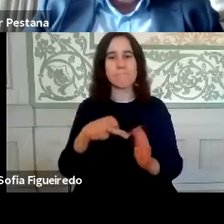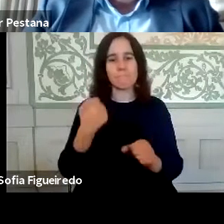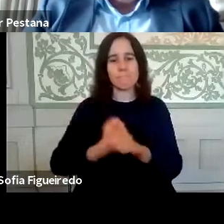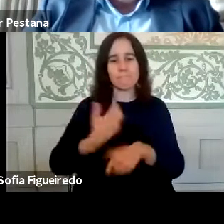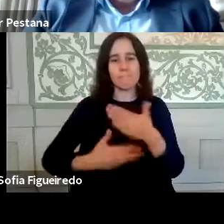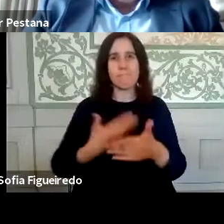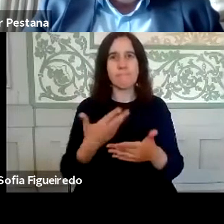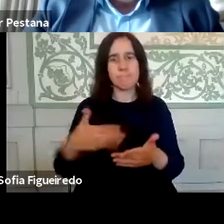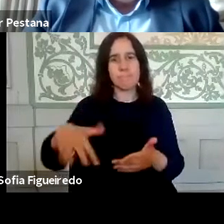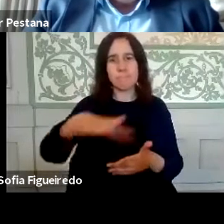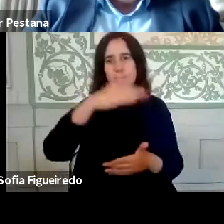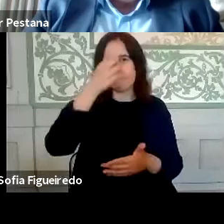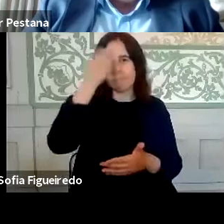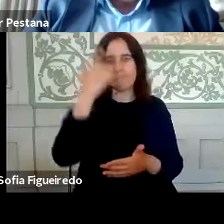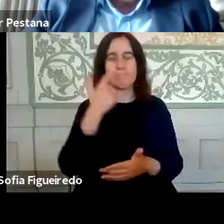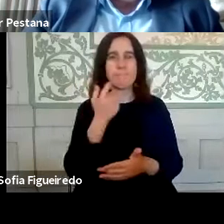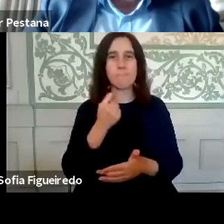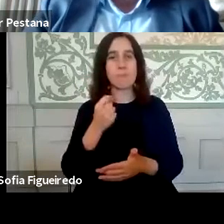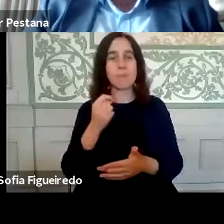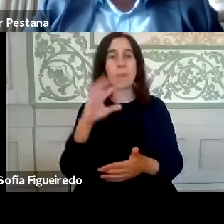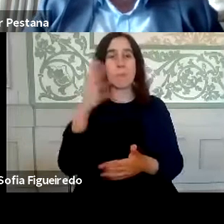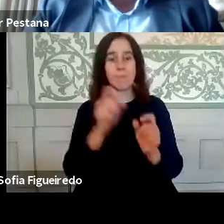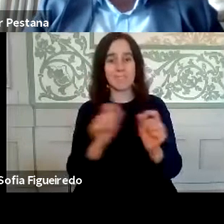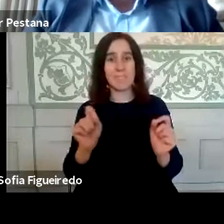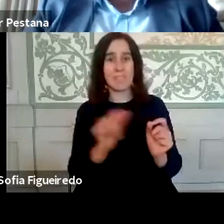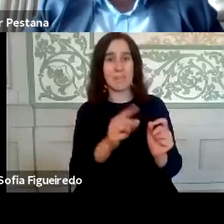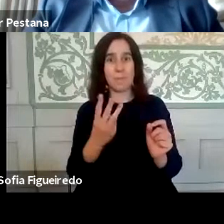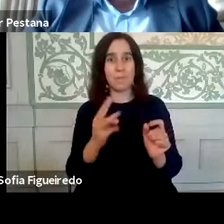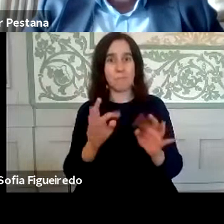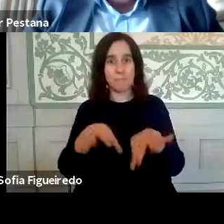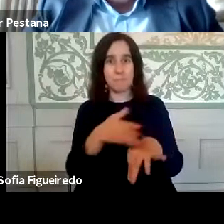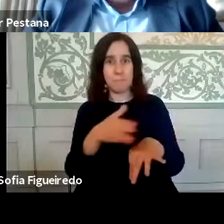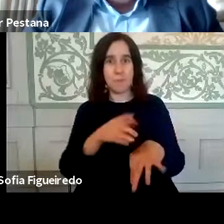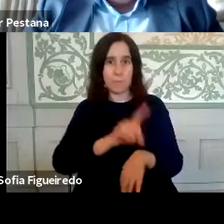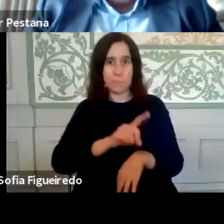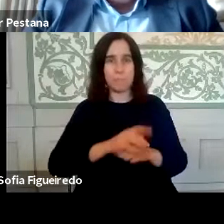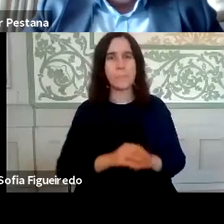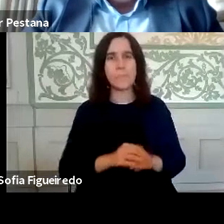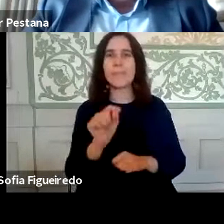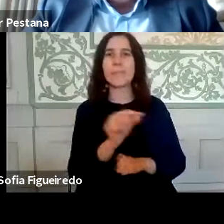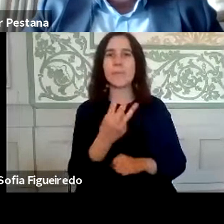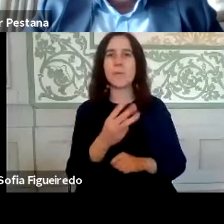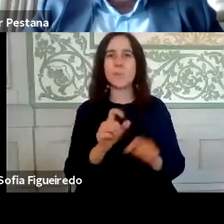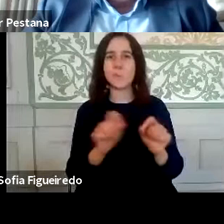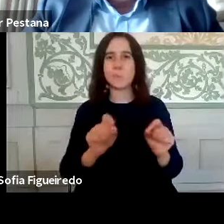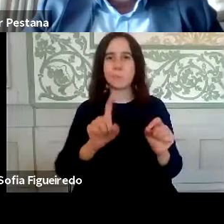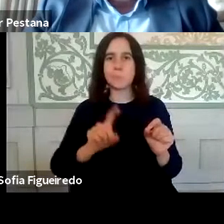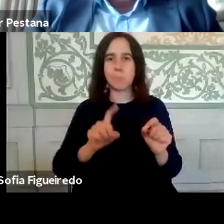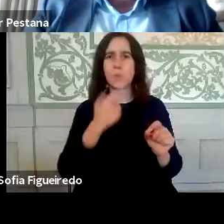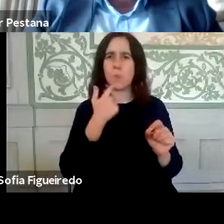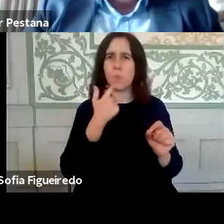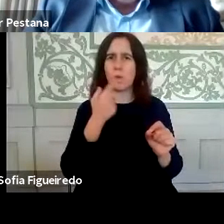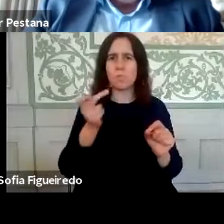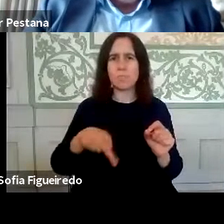nos podemos esquecer que isto acontece no final do primeiro trimestre. O final do primeiro trimestre é muito intensivo em termos de